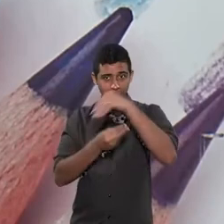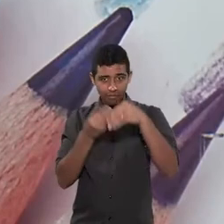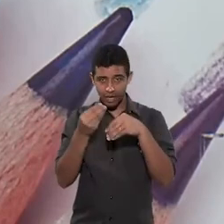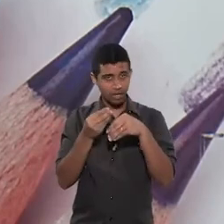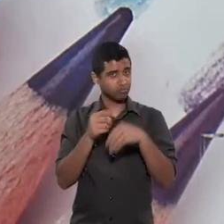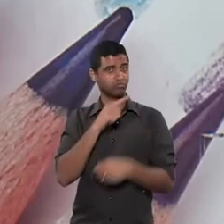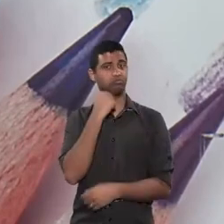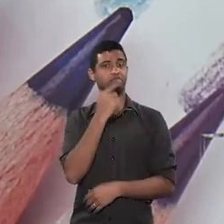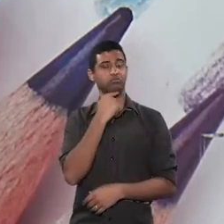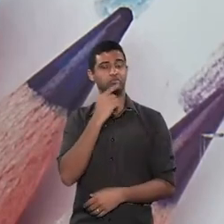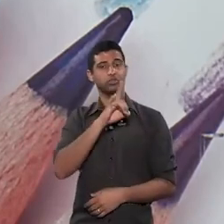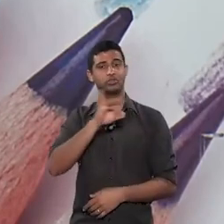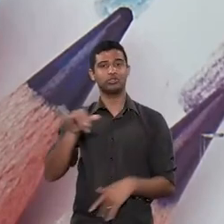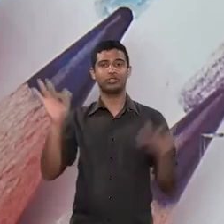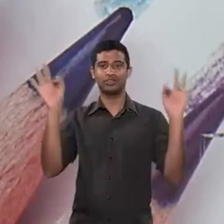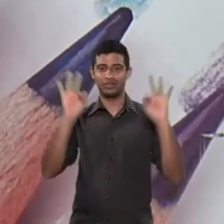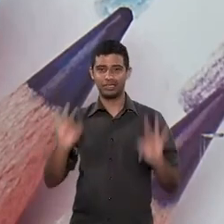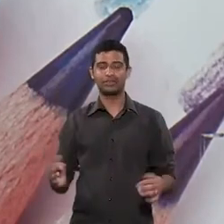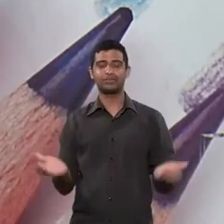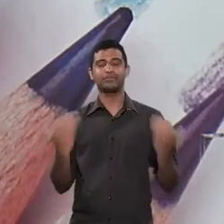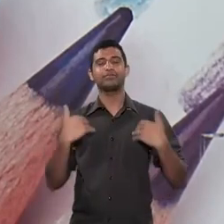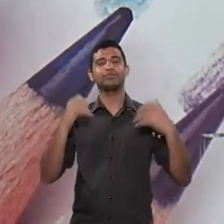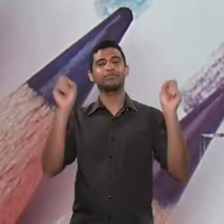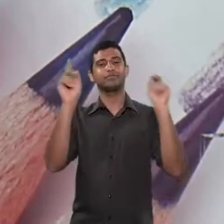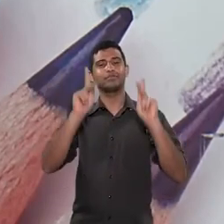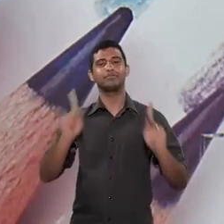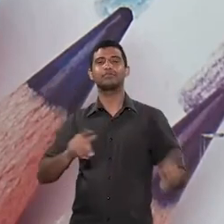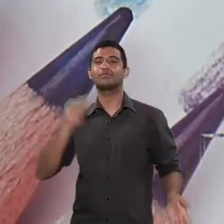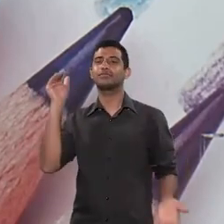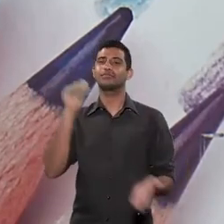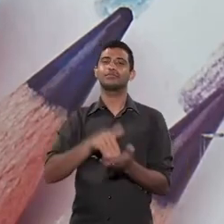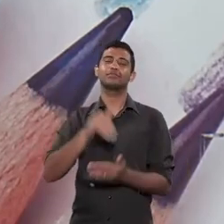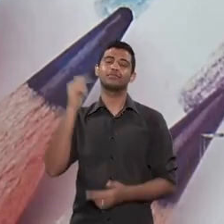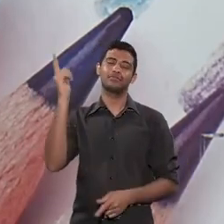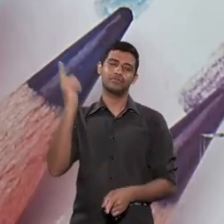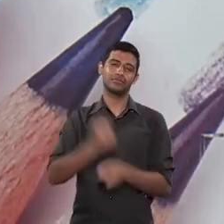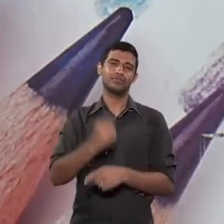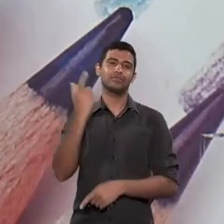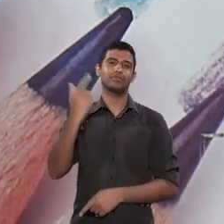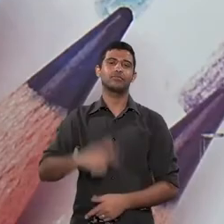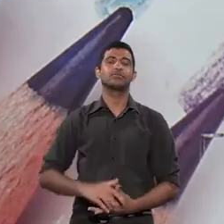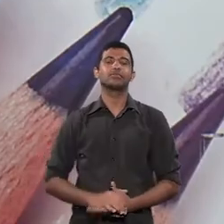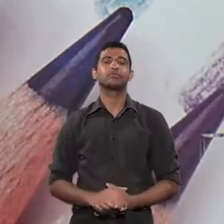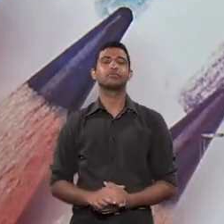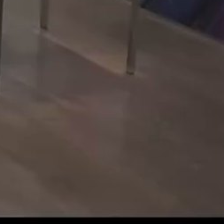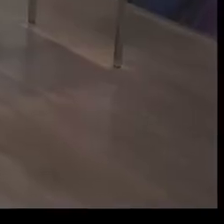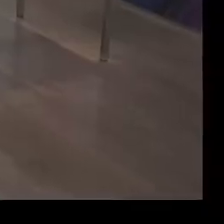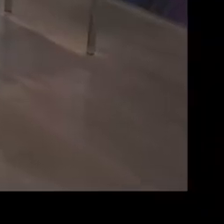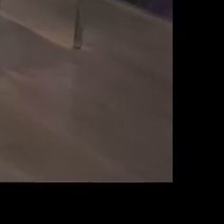se você não se envolver não rola dias felizes paz e até lá